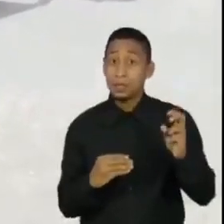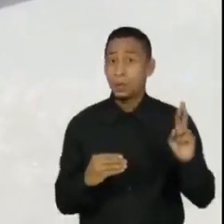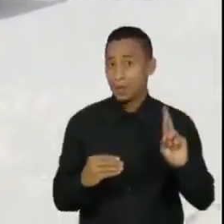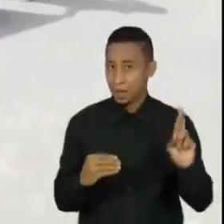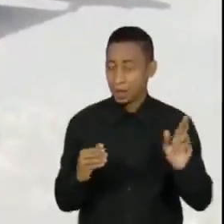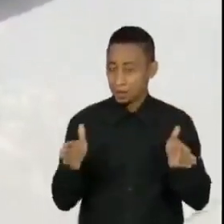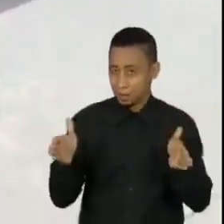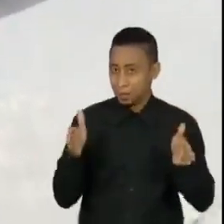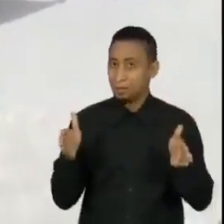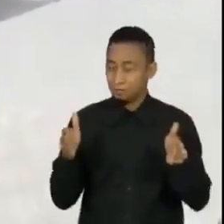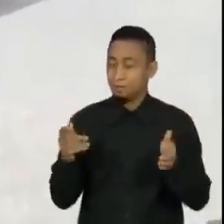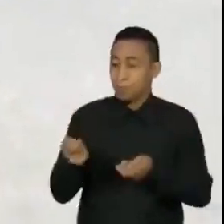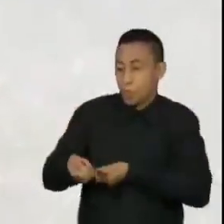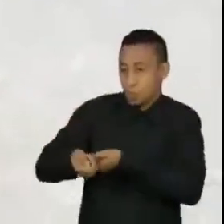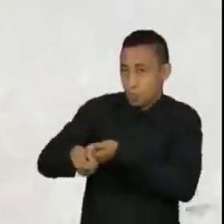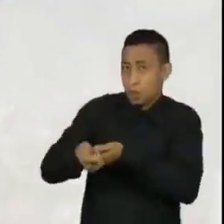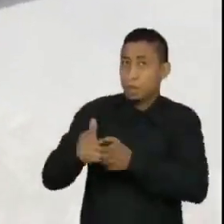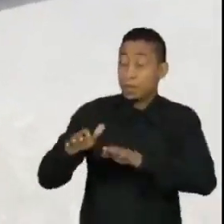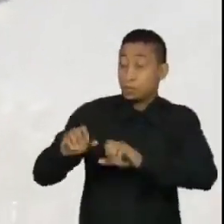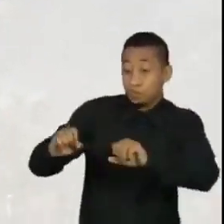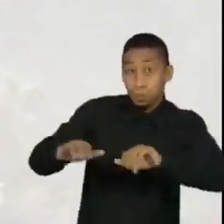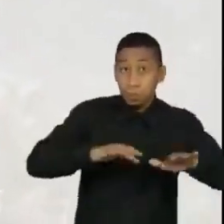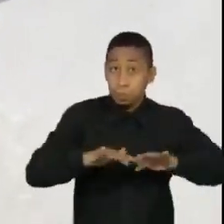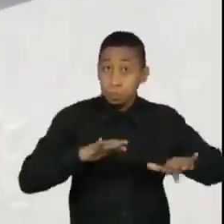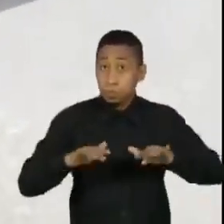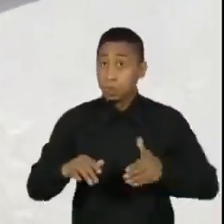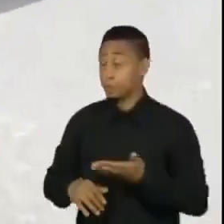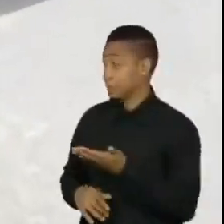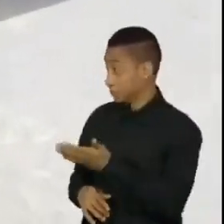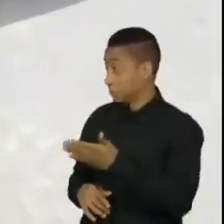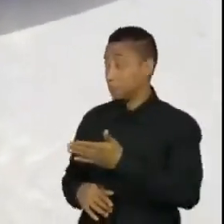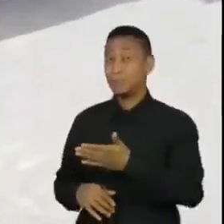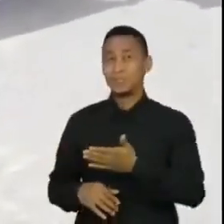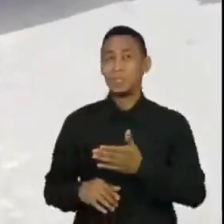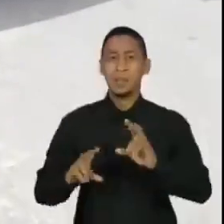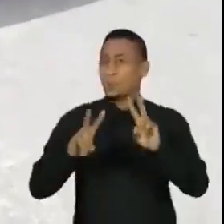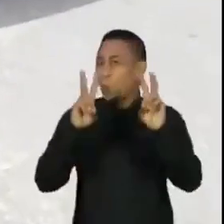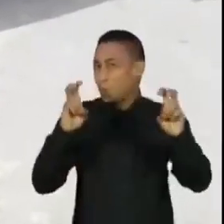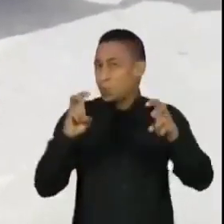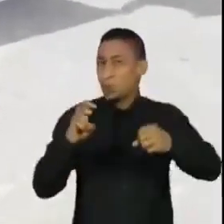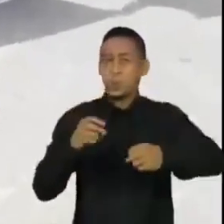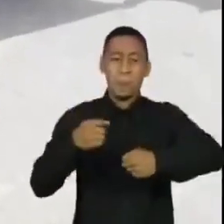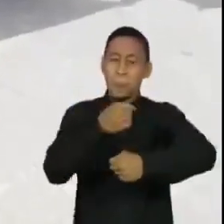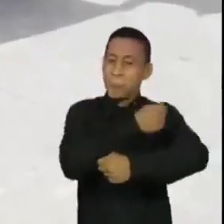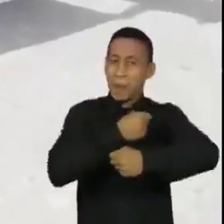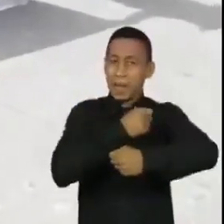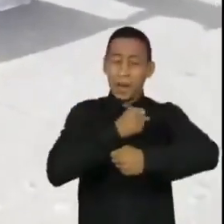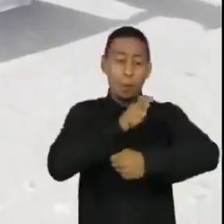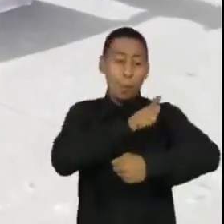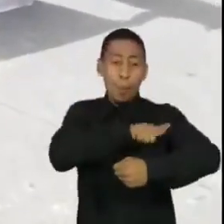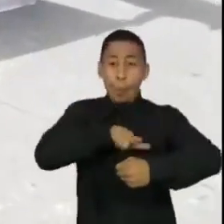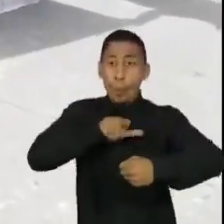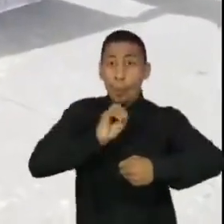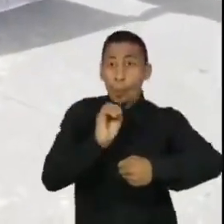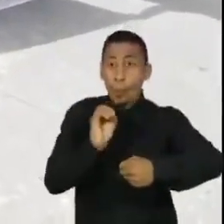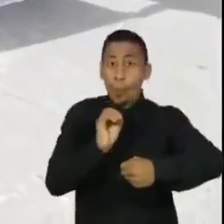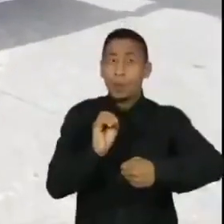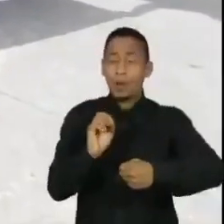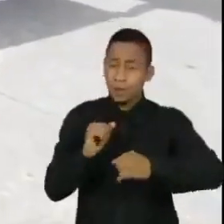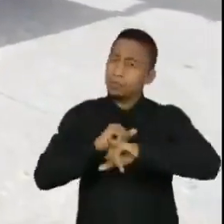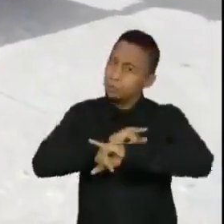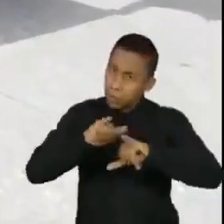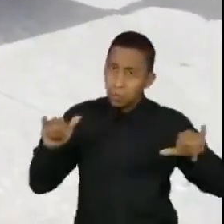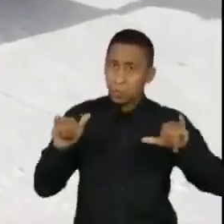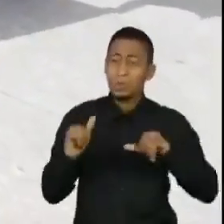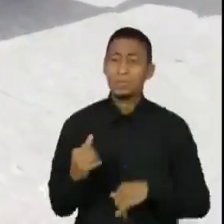E, segundo os organizadores desse movimento batizado de Panelas Vazias, esses valores não são suficientes nem para suprir o